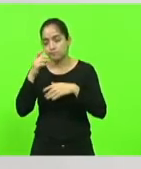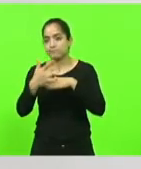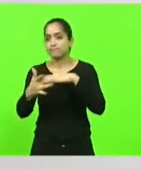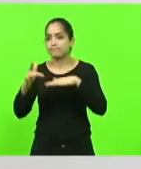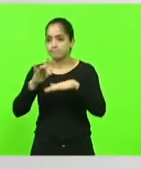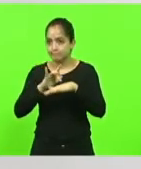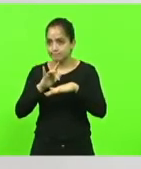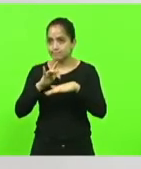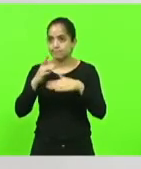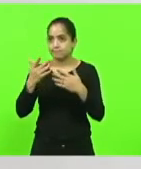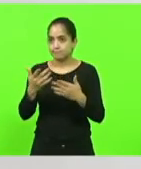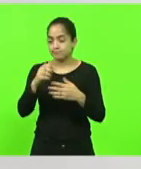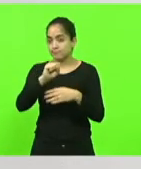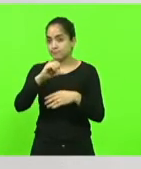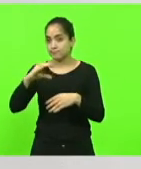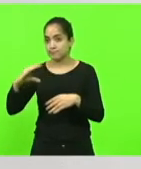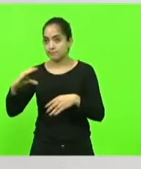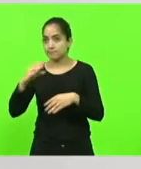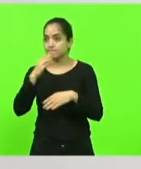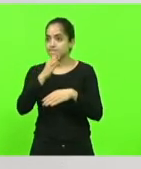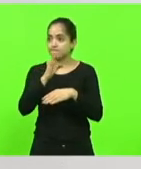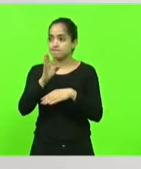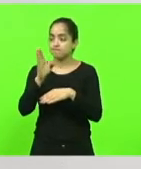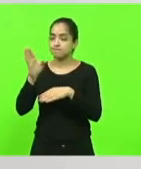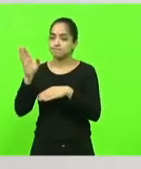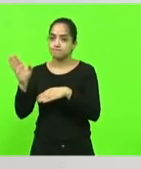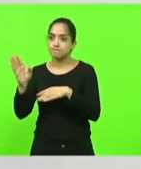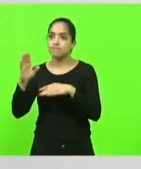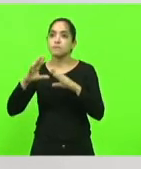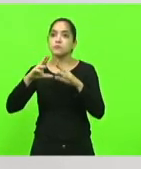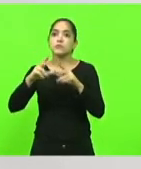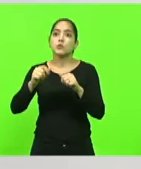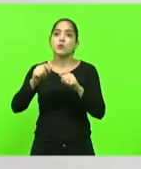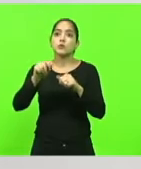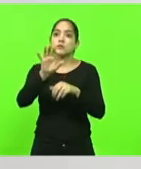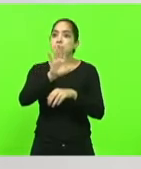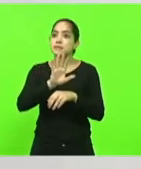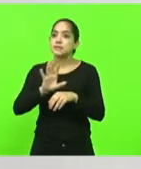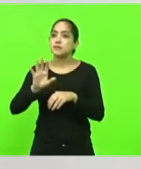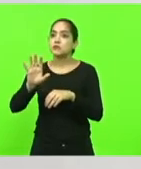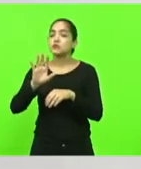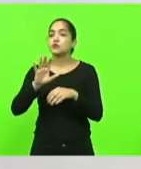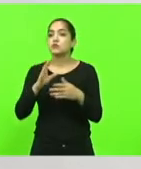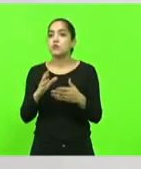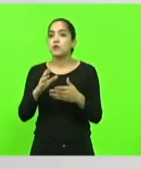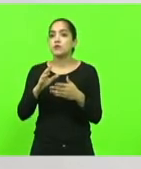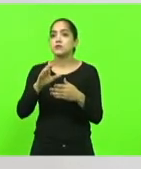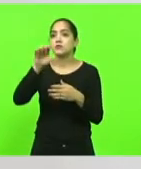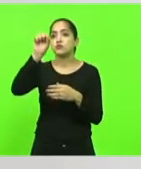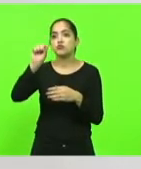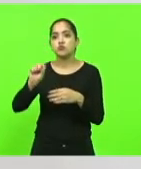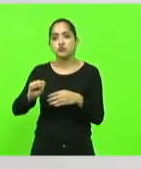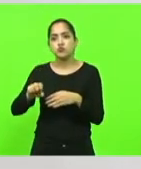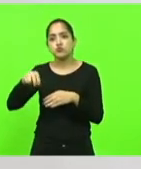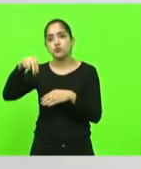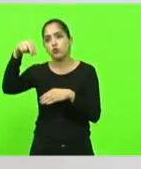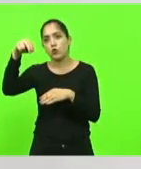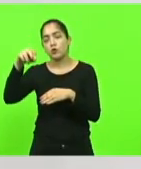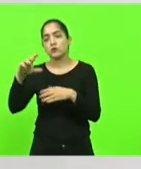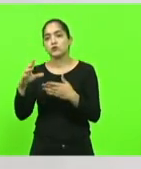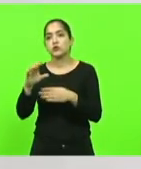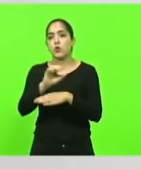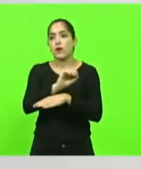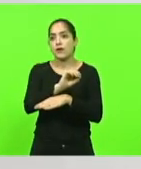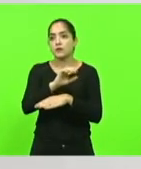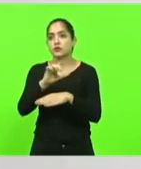o nosso trabalho por Santa Catarina e percorremos todas as regiões do nosso estado, de norte a sul, de leste a oeste, mas com